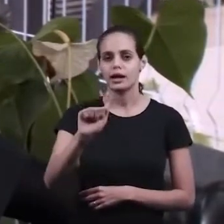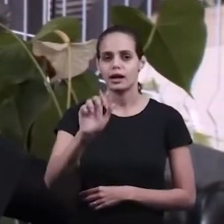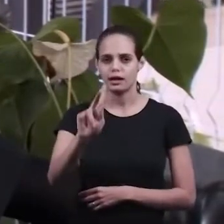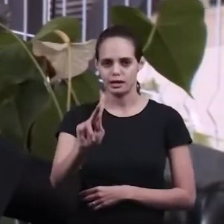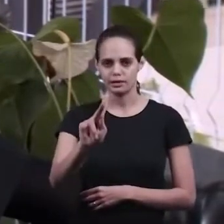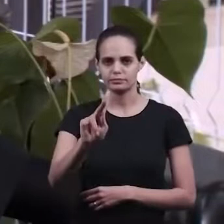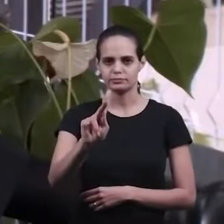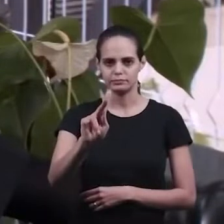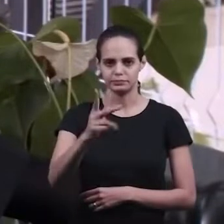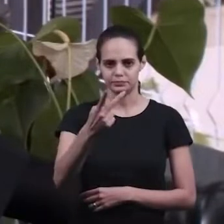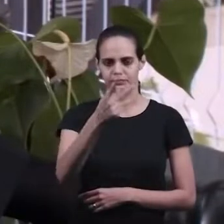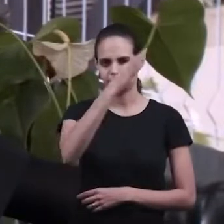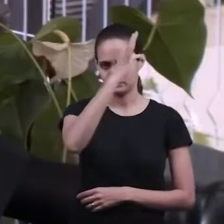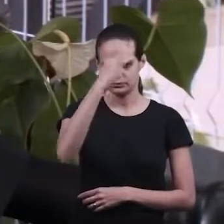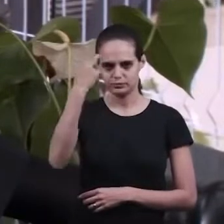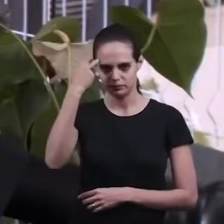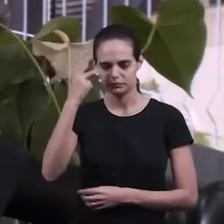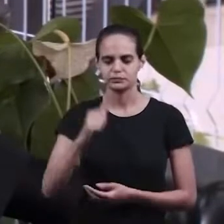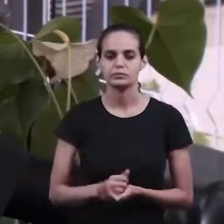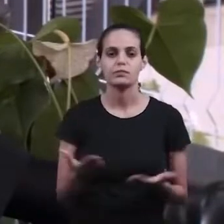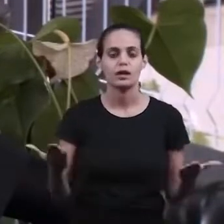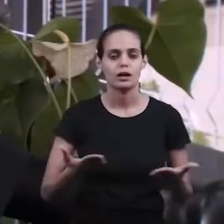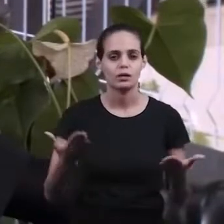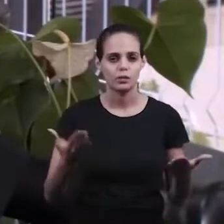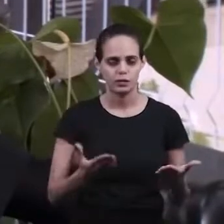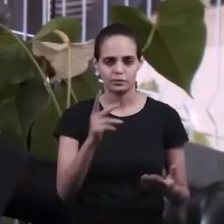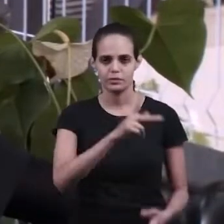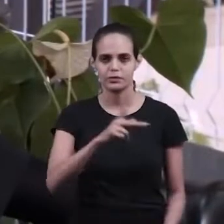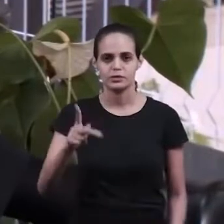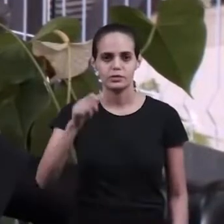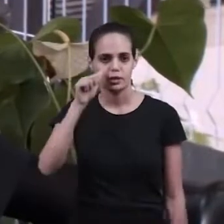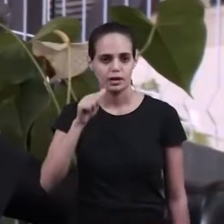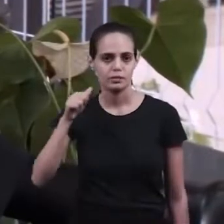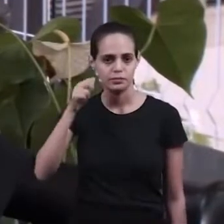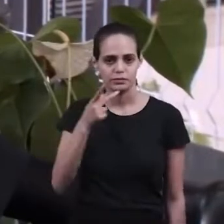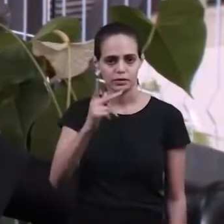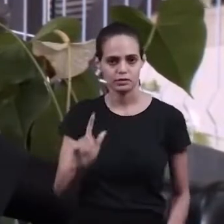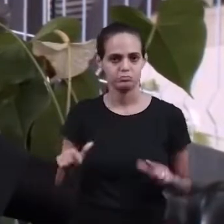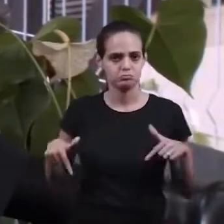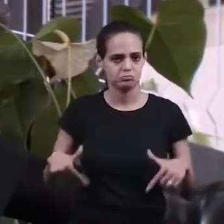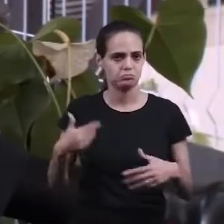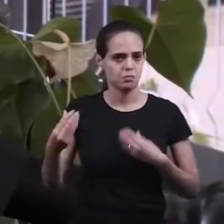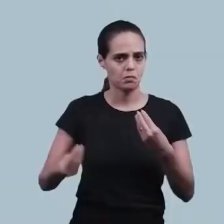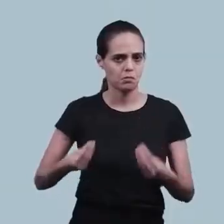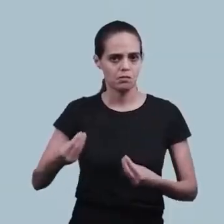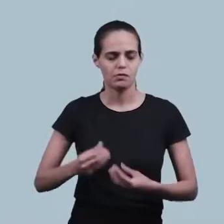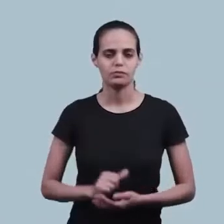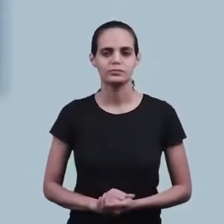a doutora Maria Amin falando sobre o que fazer nesta situação.